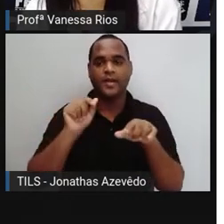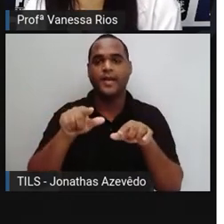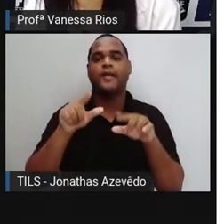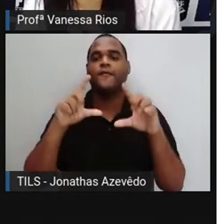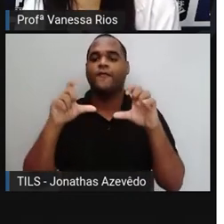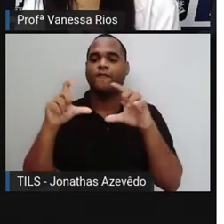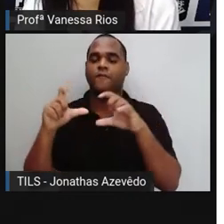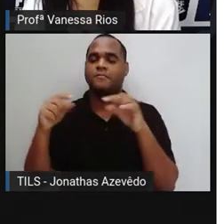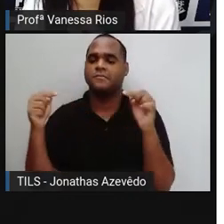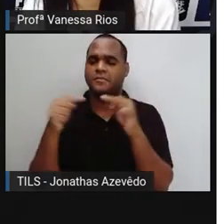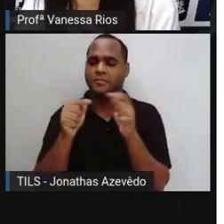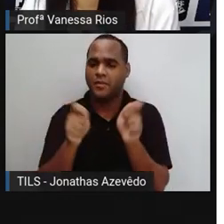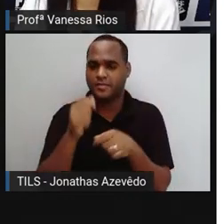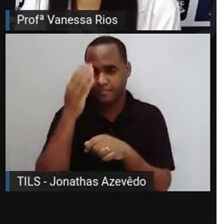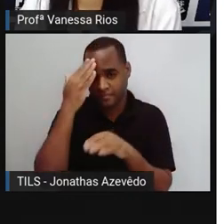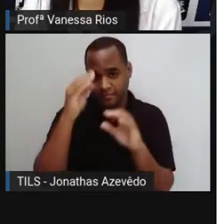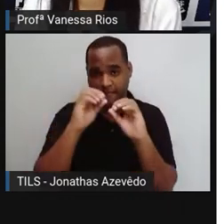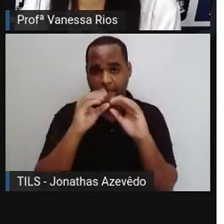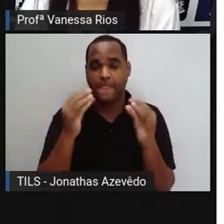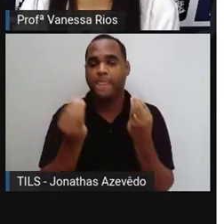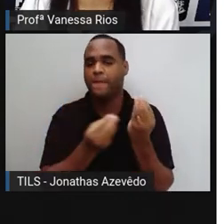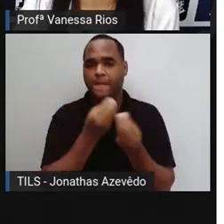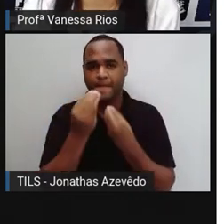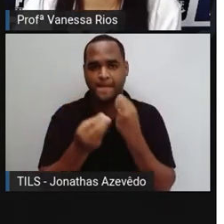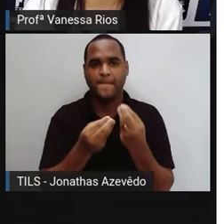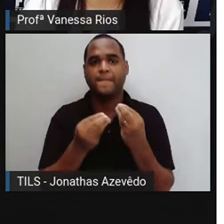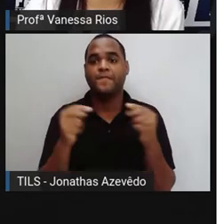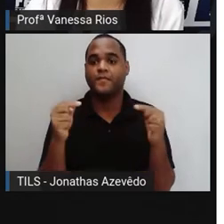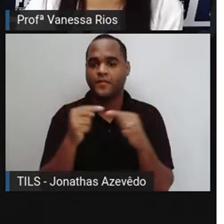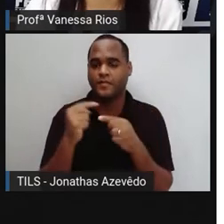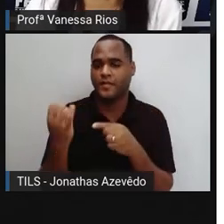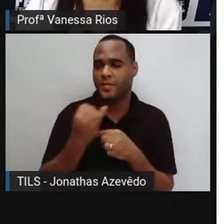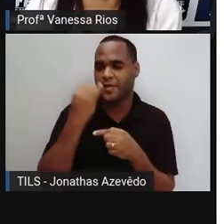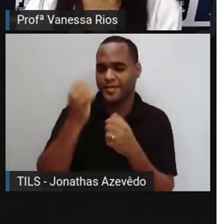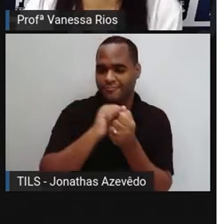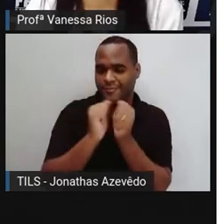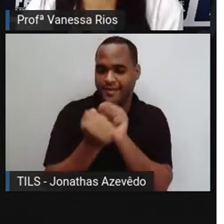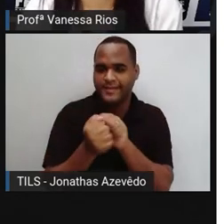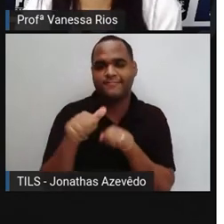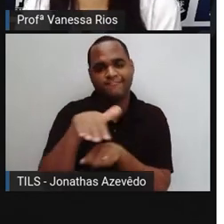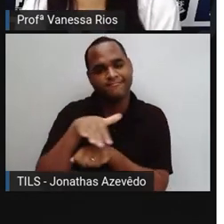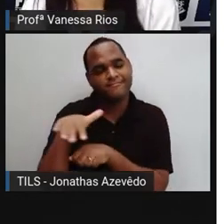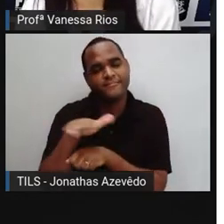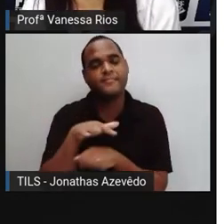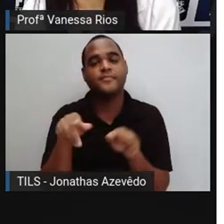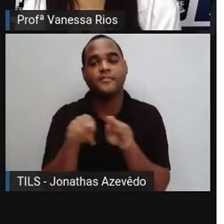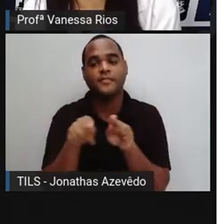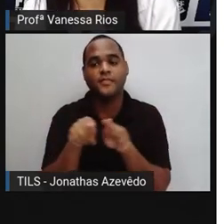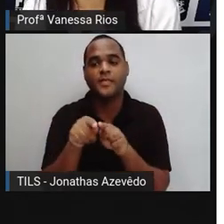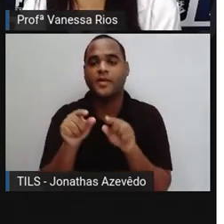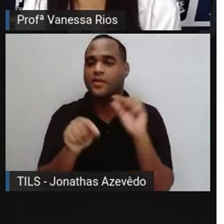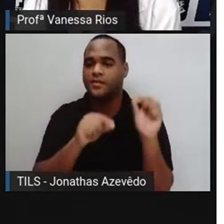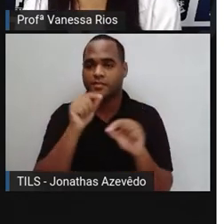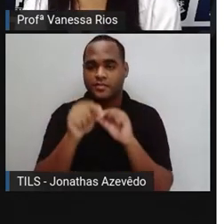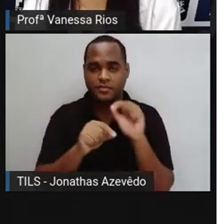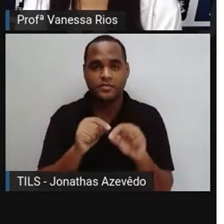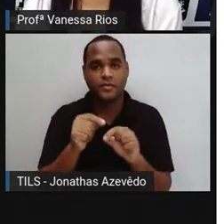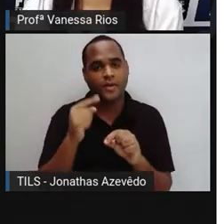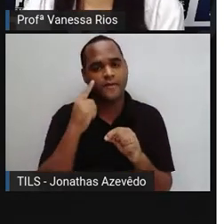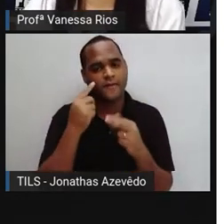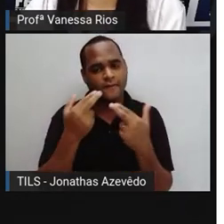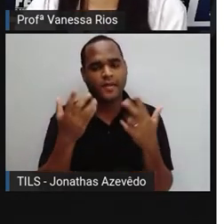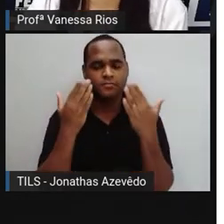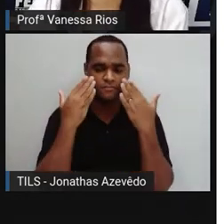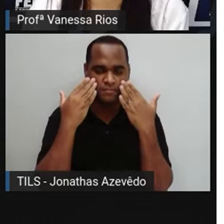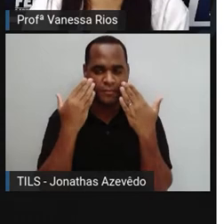passaram a ser entendidas, inclusive, como obras de arte. E existem aí amostras, mostras,